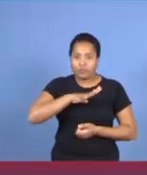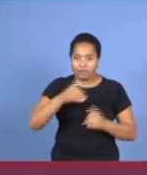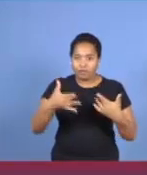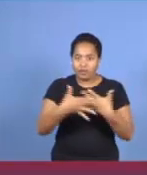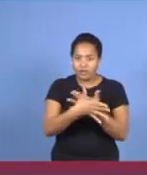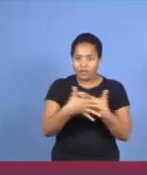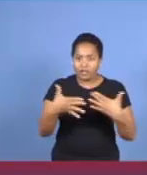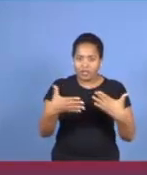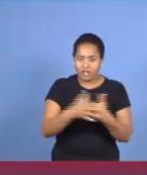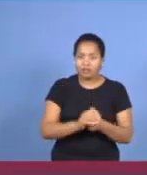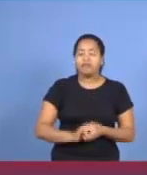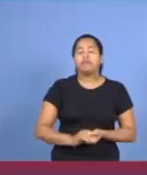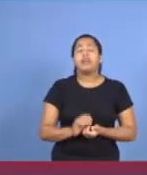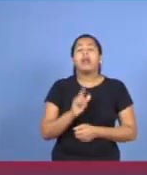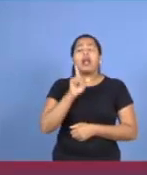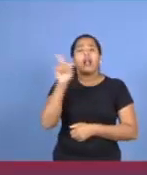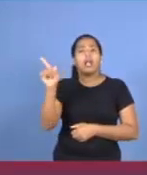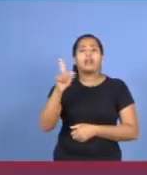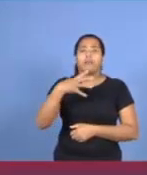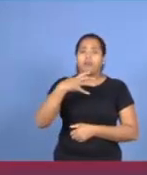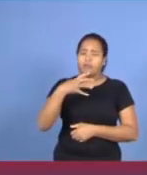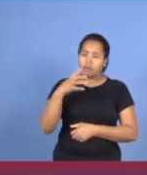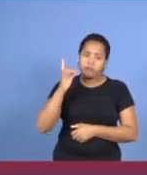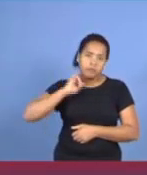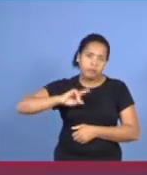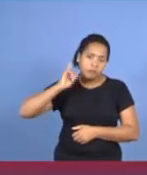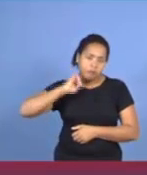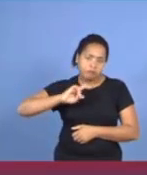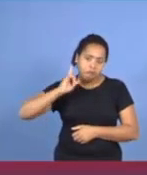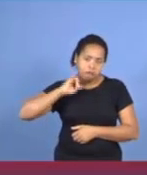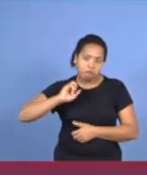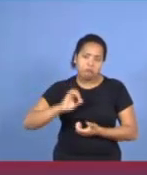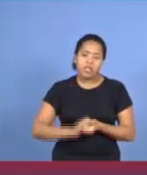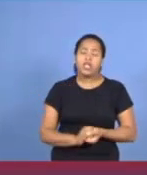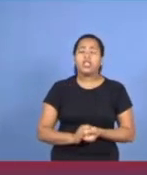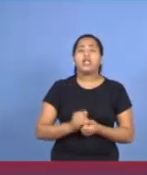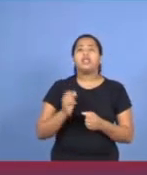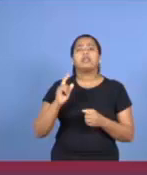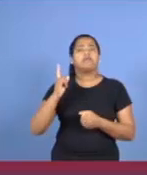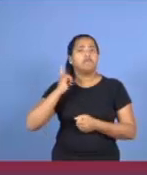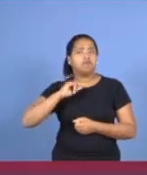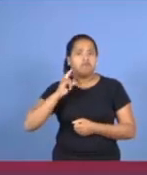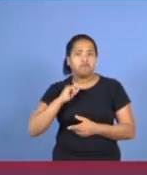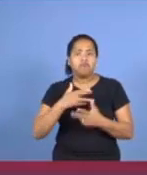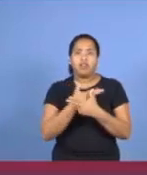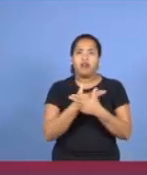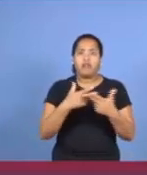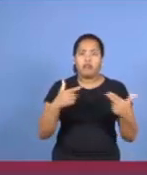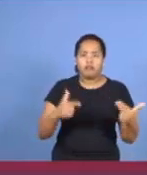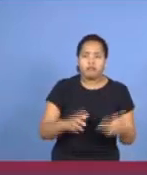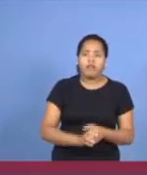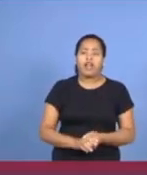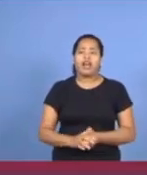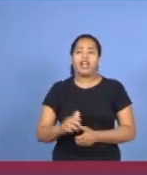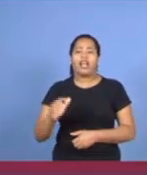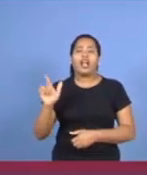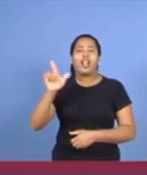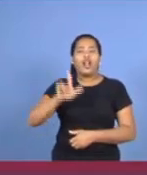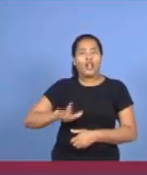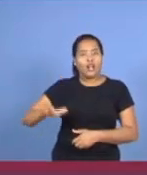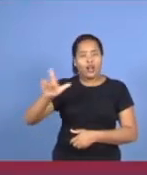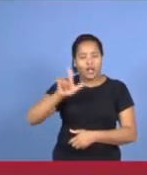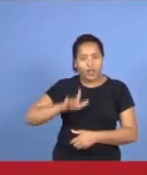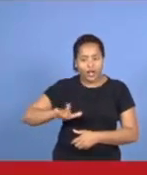Teóflotone, no estado de Minas Gerais, em Oratórios, no estado de Minas Gerais, e em Londrina, no estado do Pará,